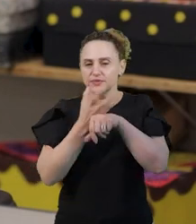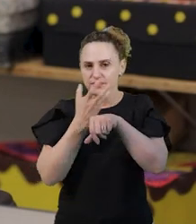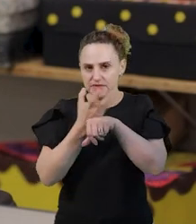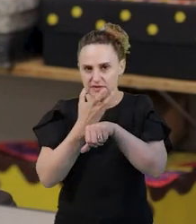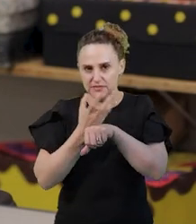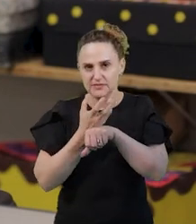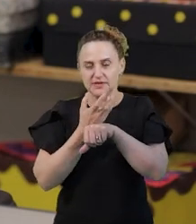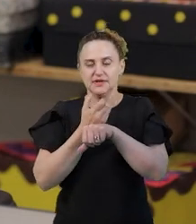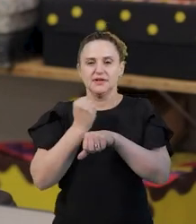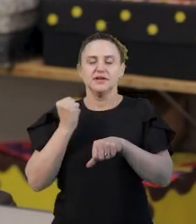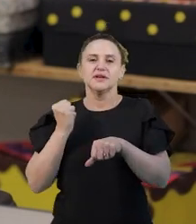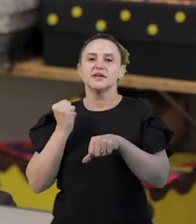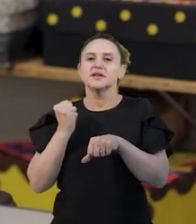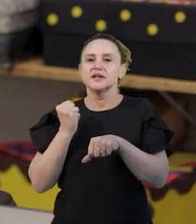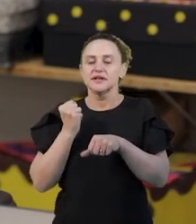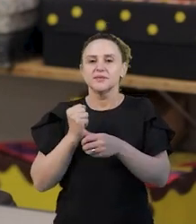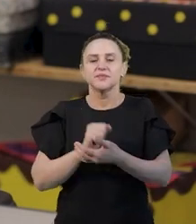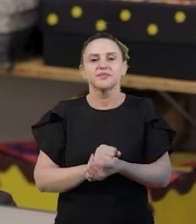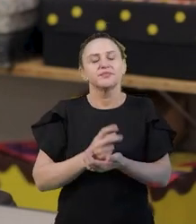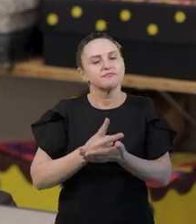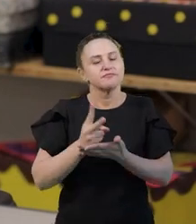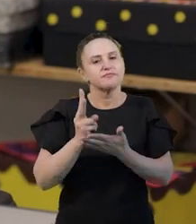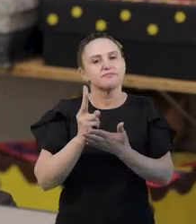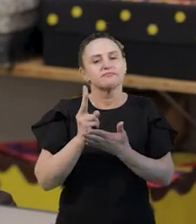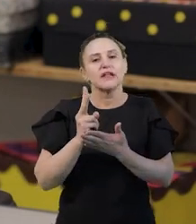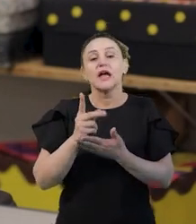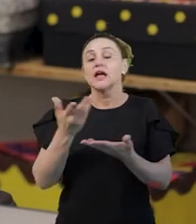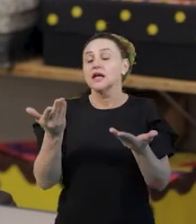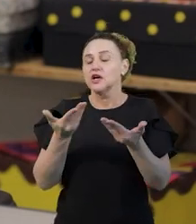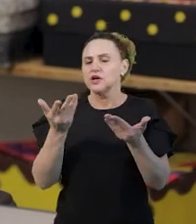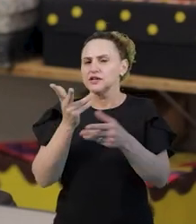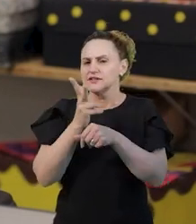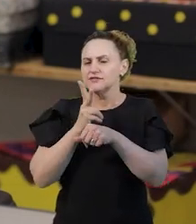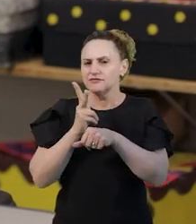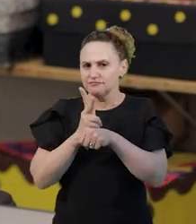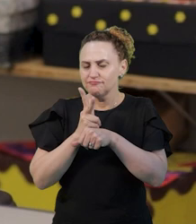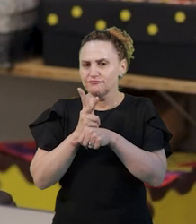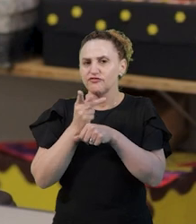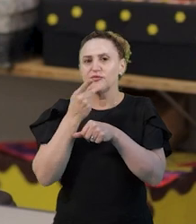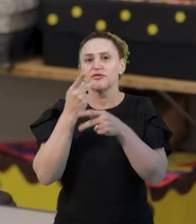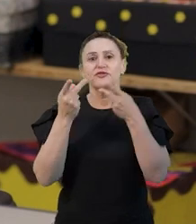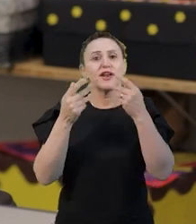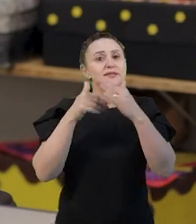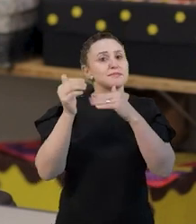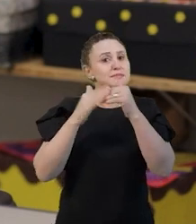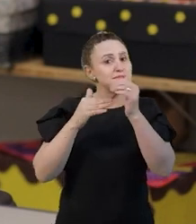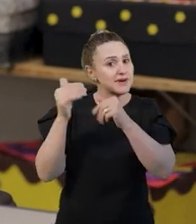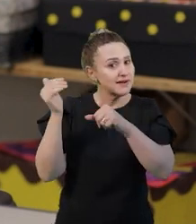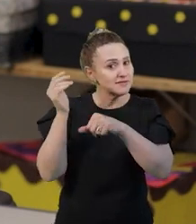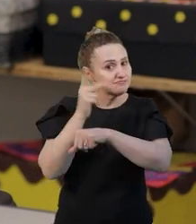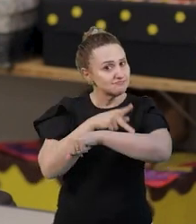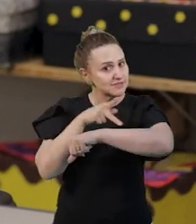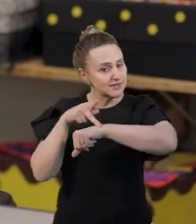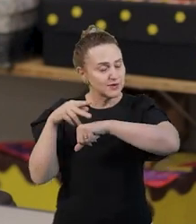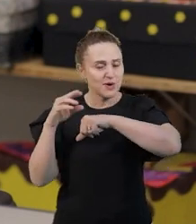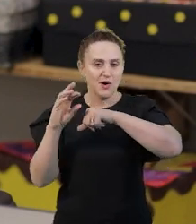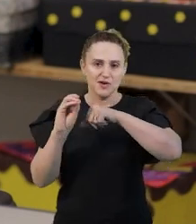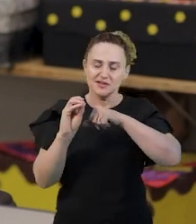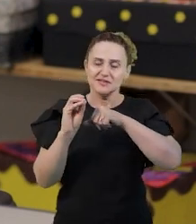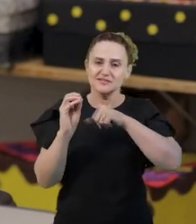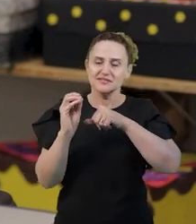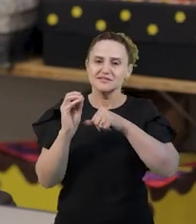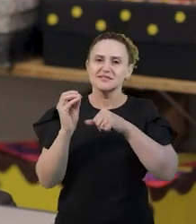metodologia do ensino da língua portuguesa. E neste vídeo nós iremos tratar de algumas práticas pedagógicas voltadas